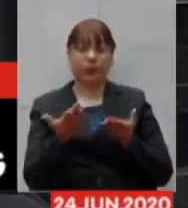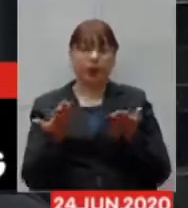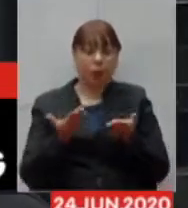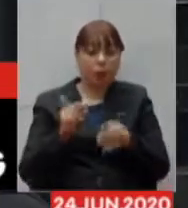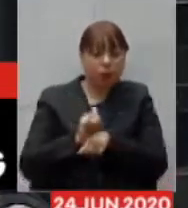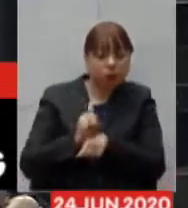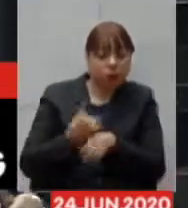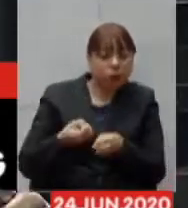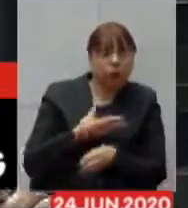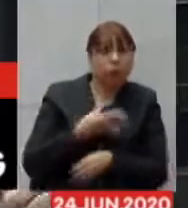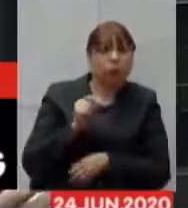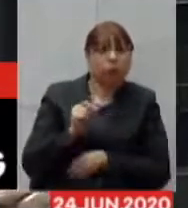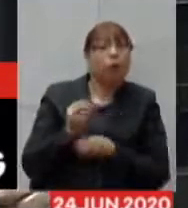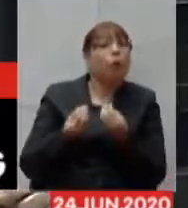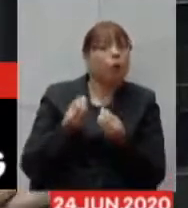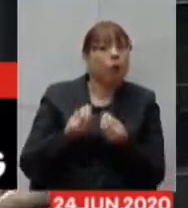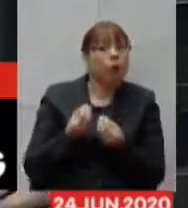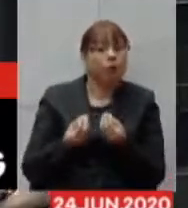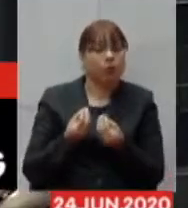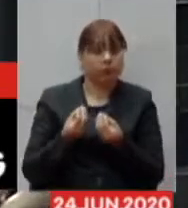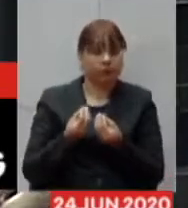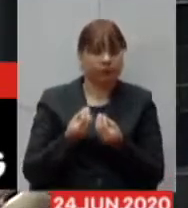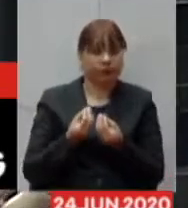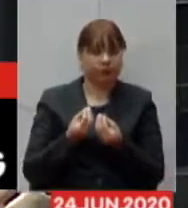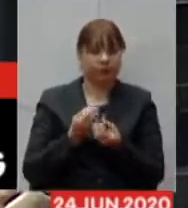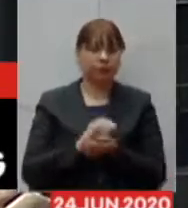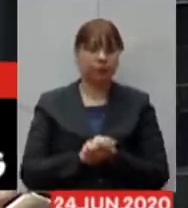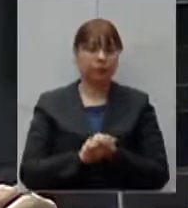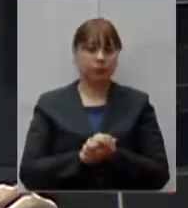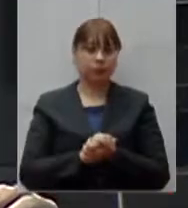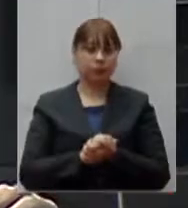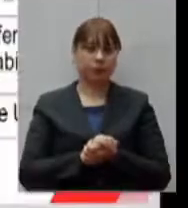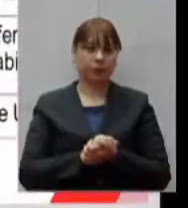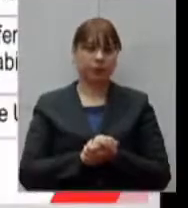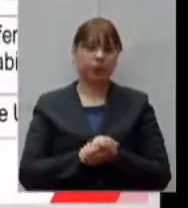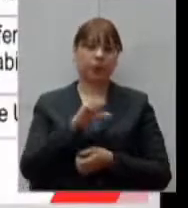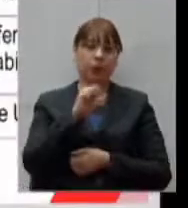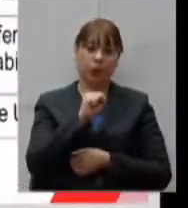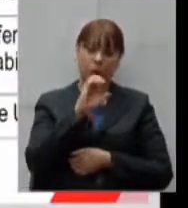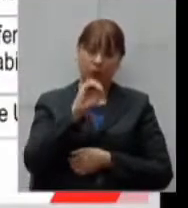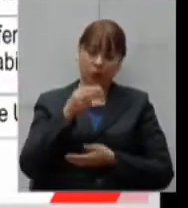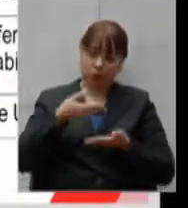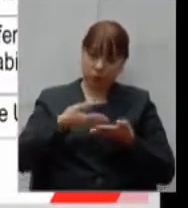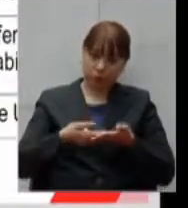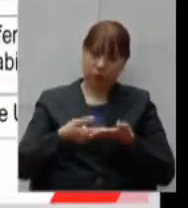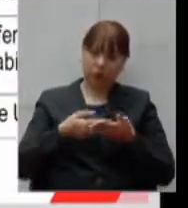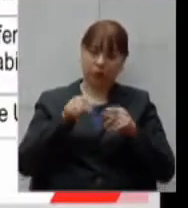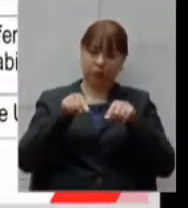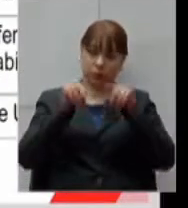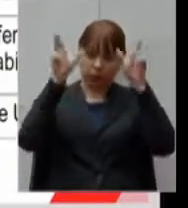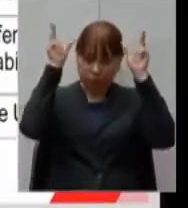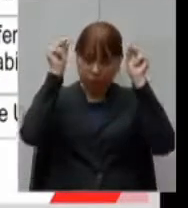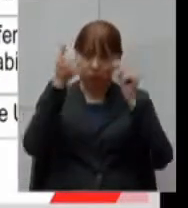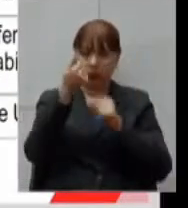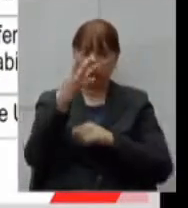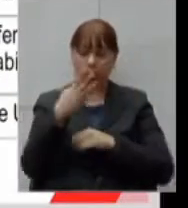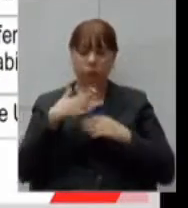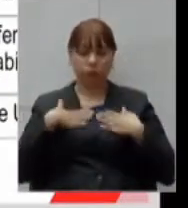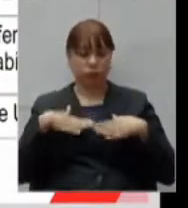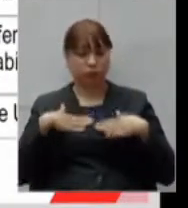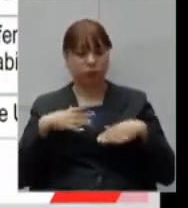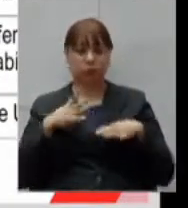seria, num primeiro mês, 80 leitos de enfermaria e 14 leitos de estabilização,